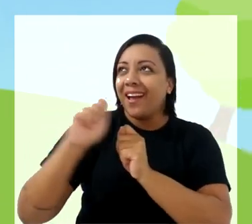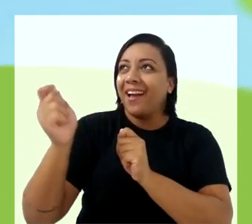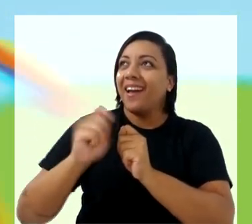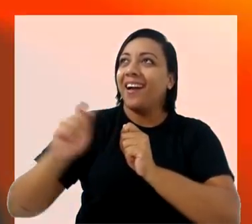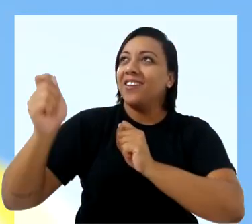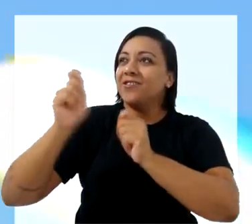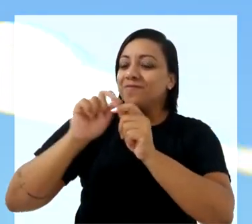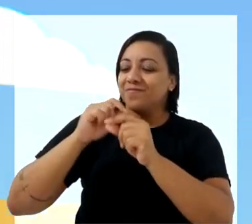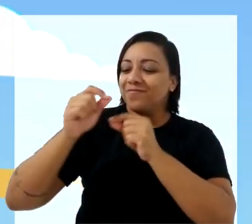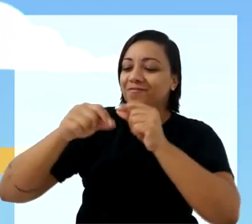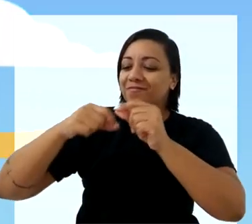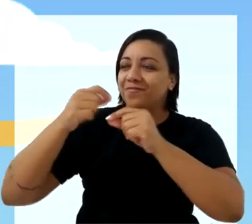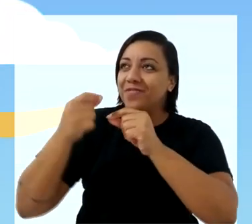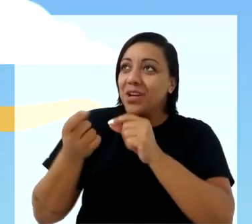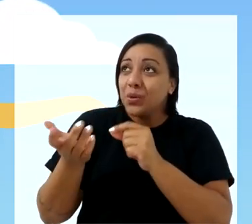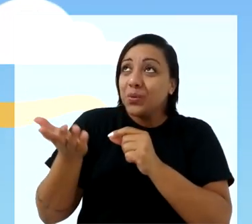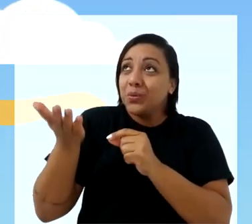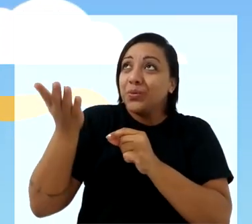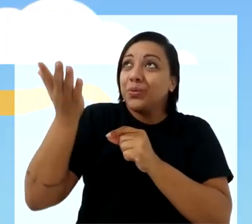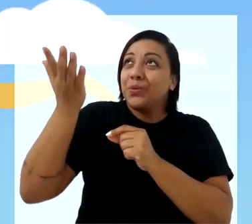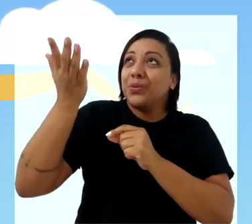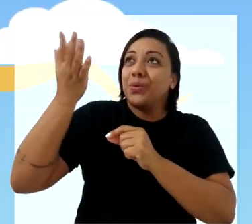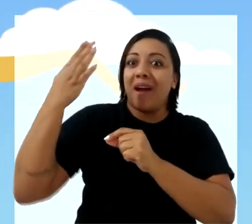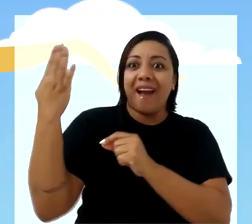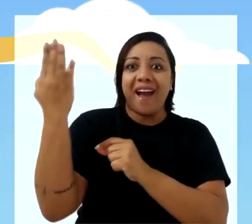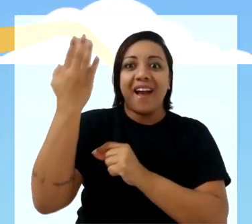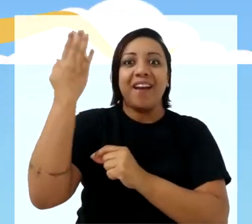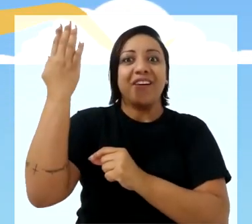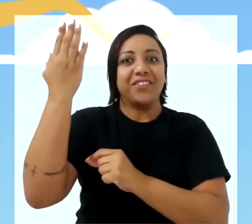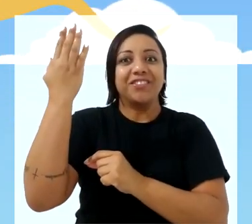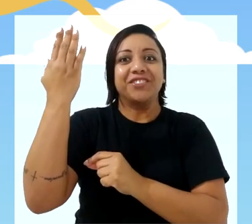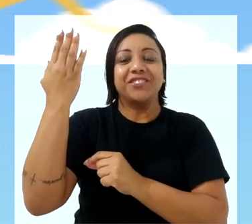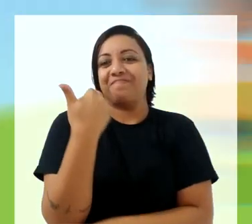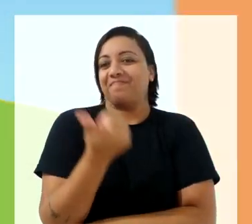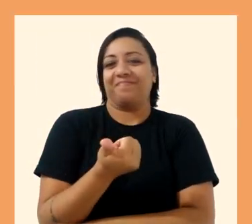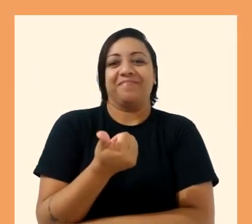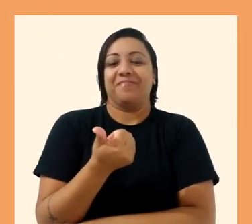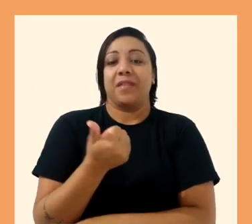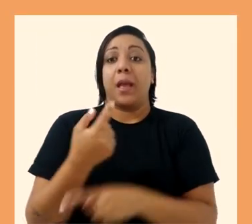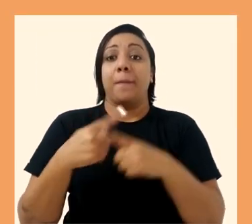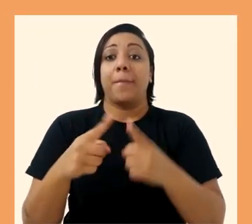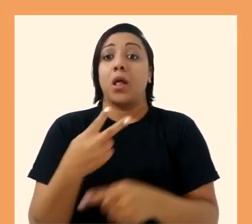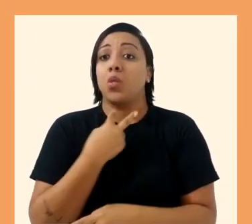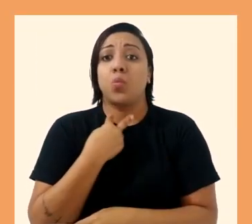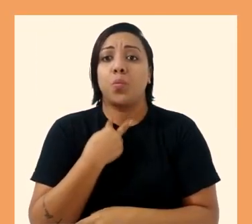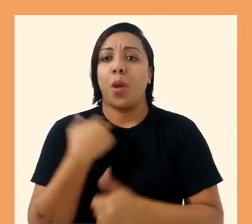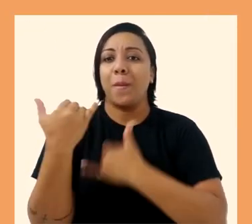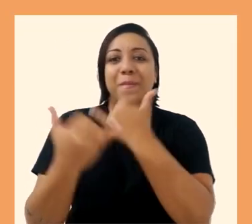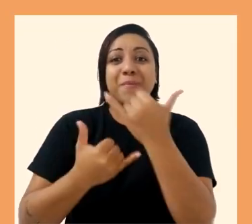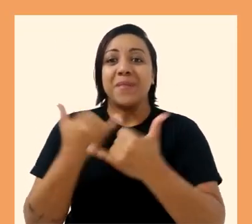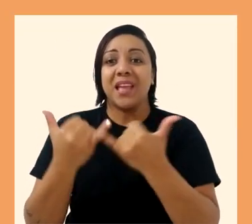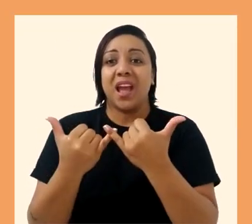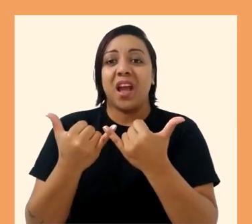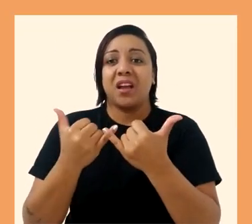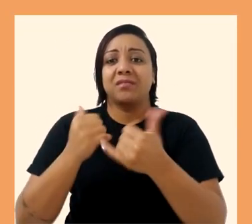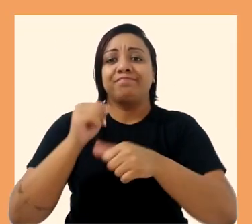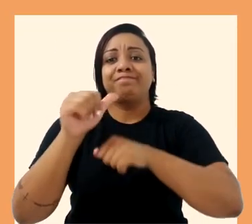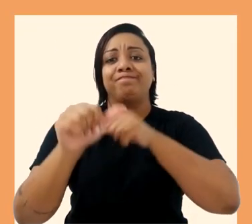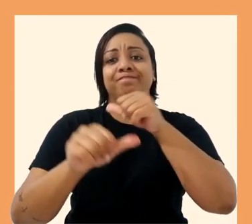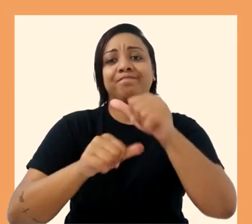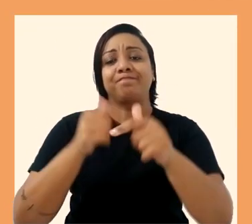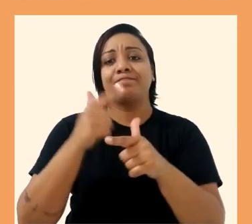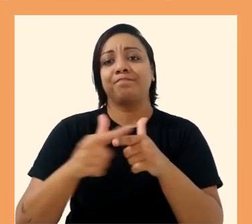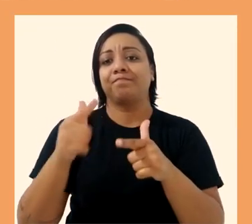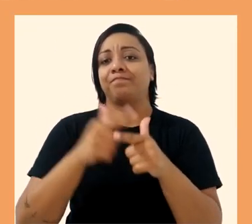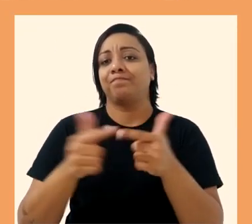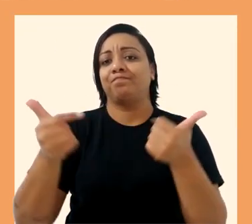-a para cima. Fá soltando a linha para que a pipa suba cada vez mais alto. Mas não deixe que uma brincadeira prazerosa da infância